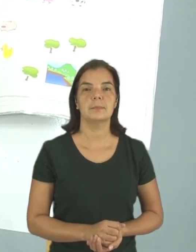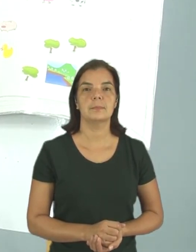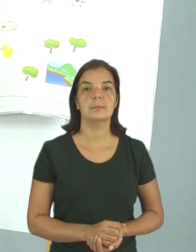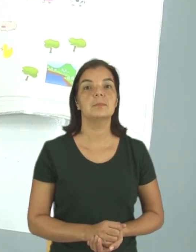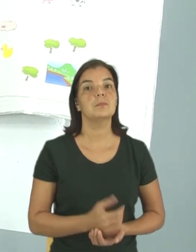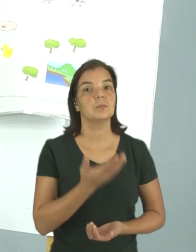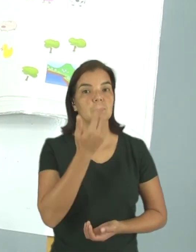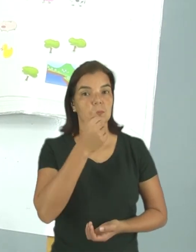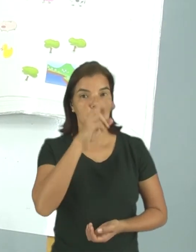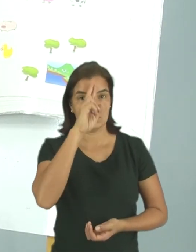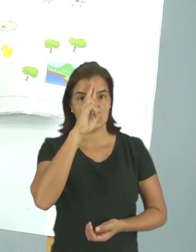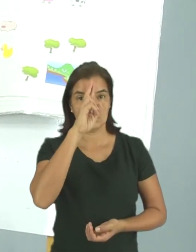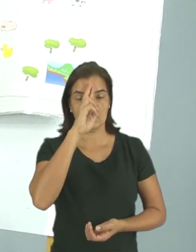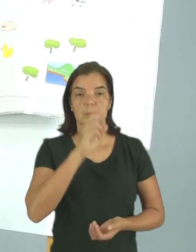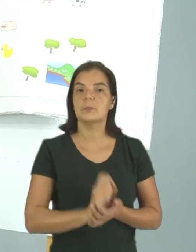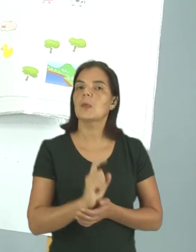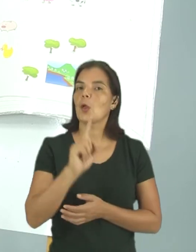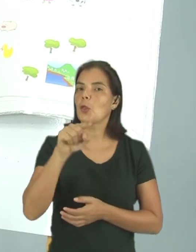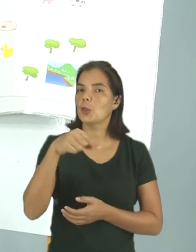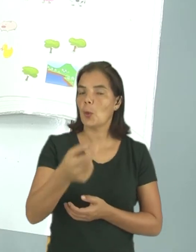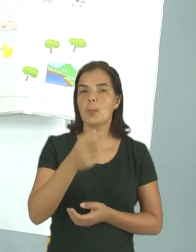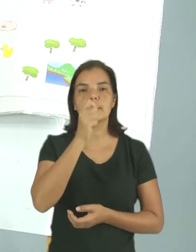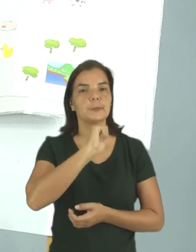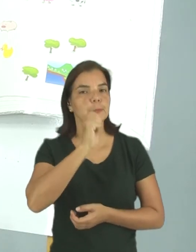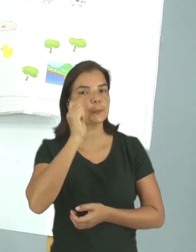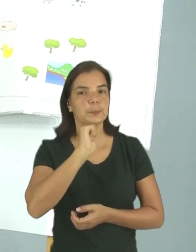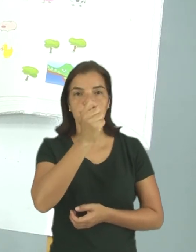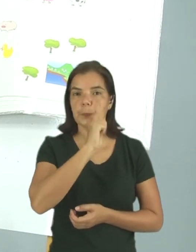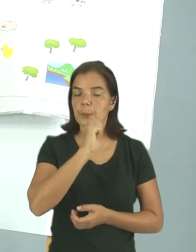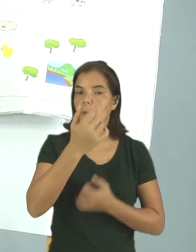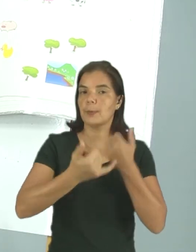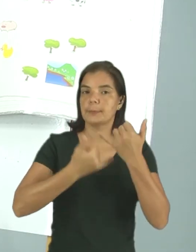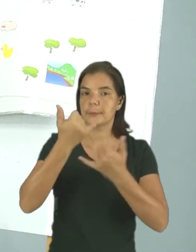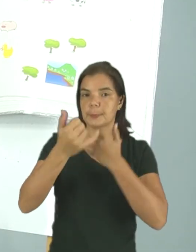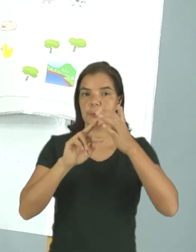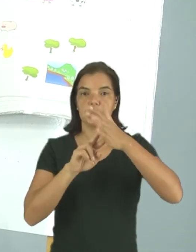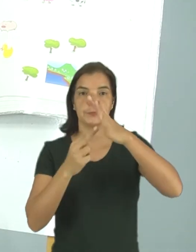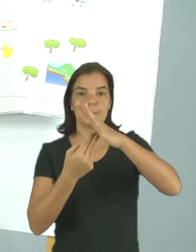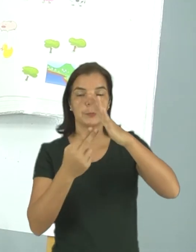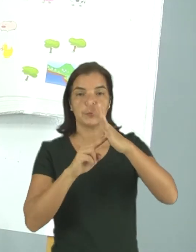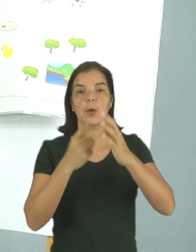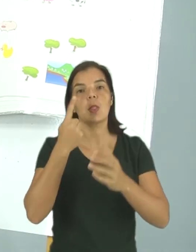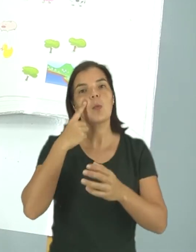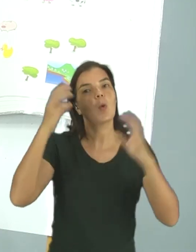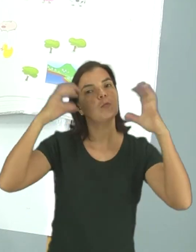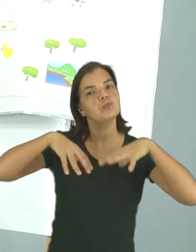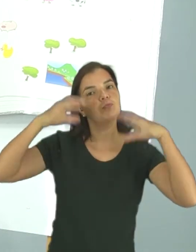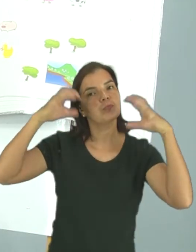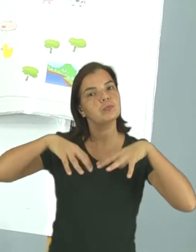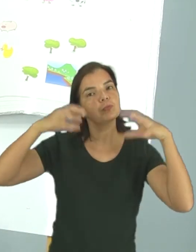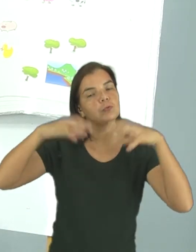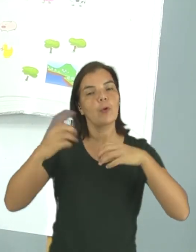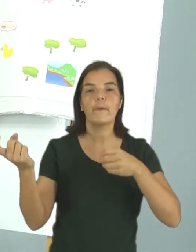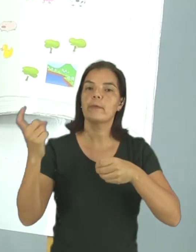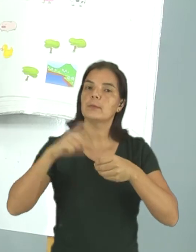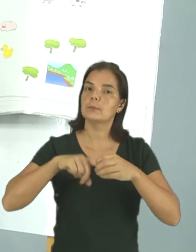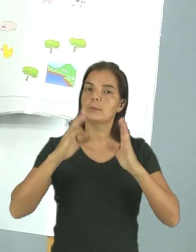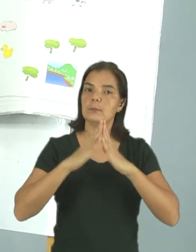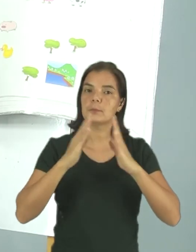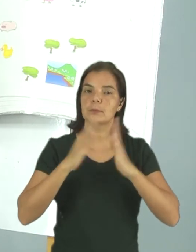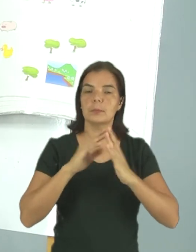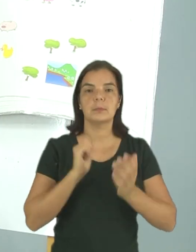Mila almoçou, depois tomou sorvete, foi brincar no parquinho e veio a chuva quando Mila foi para casa.